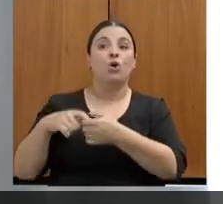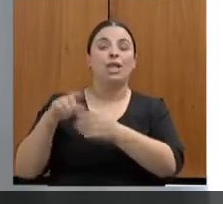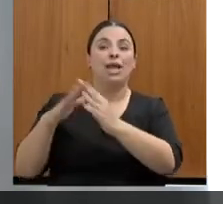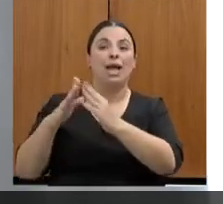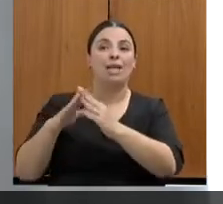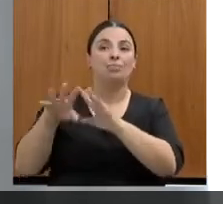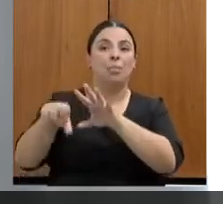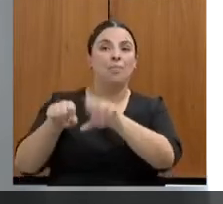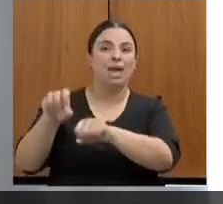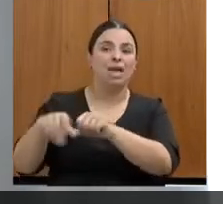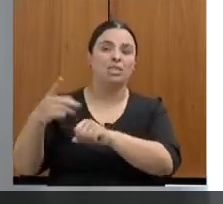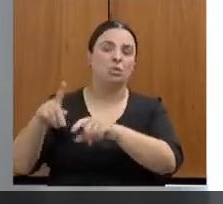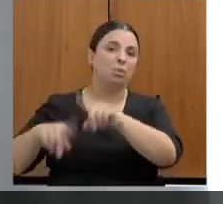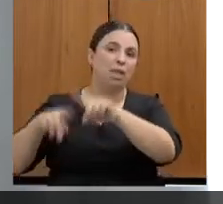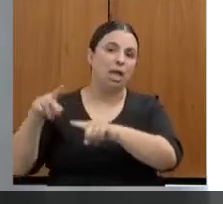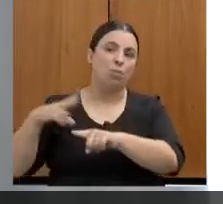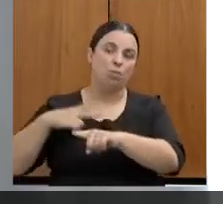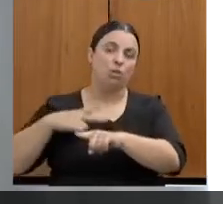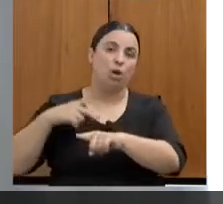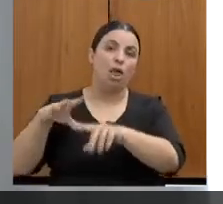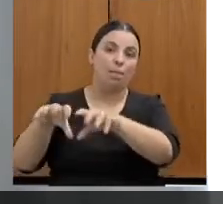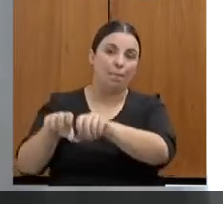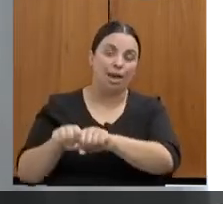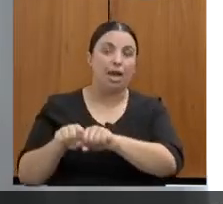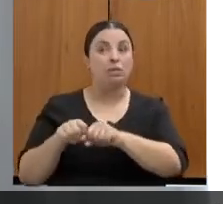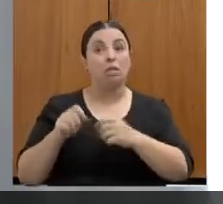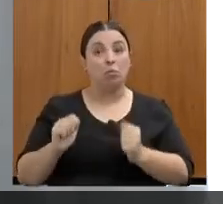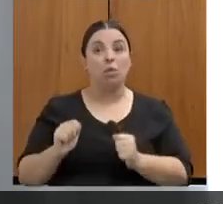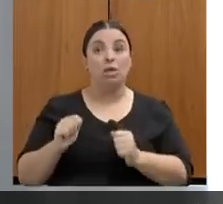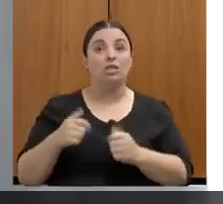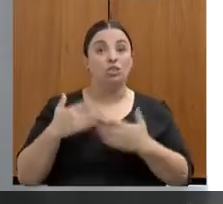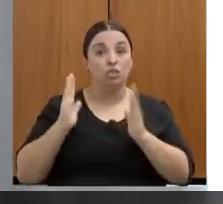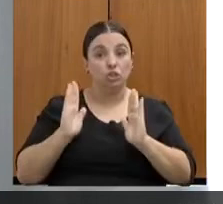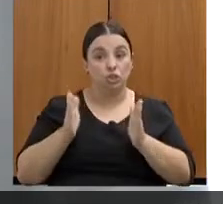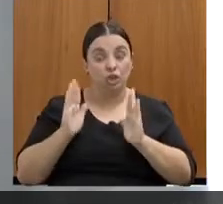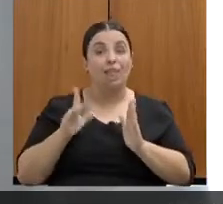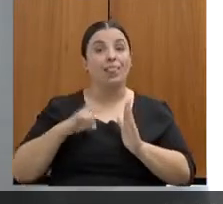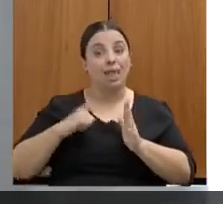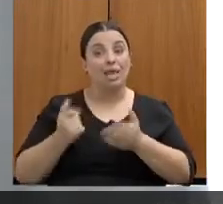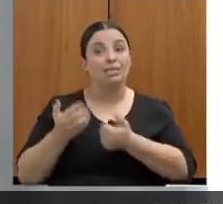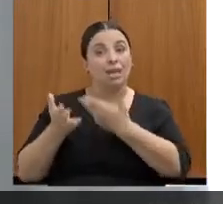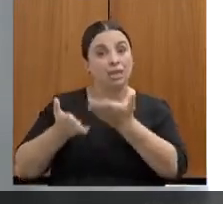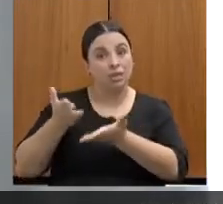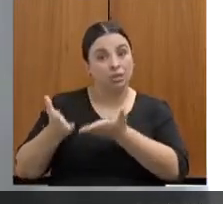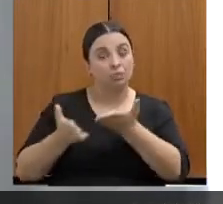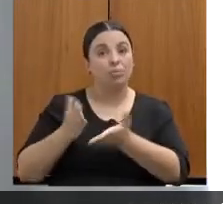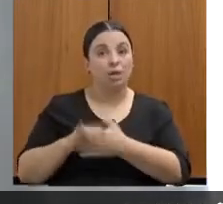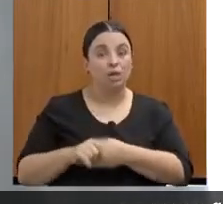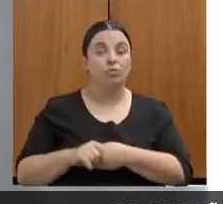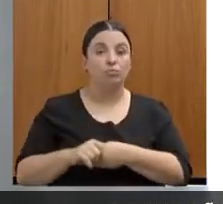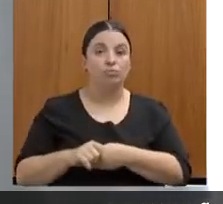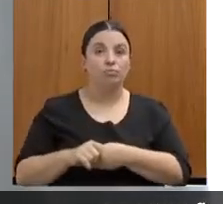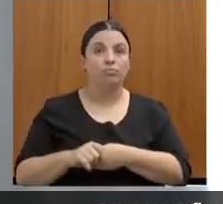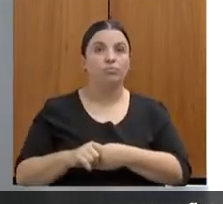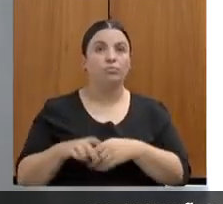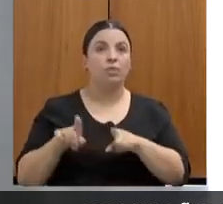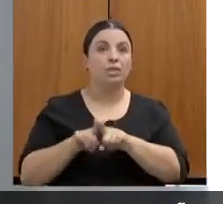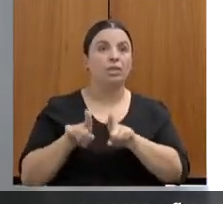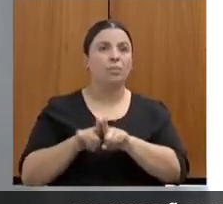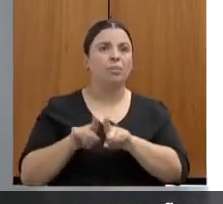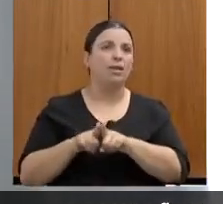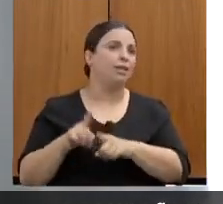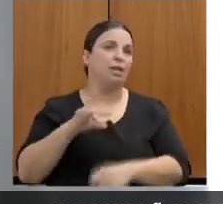retirada dos pertences no mesmo dia. Então, ela já recebe esse direcionamento para o NUDEM, também para a Defensoria